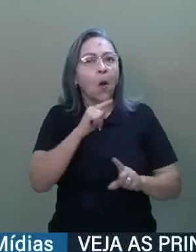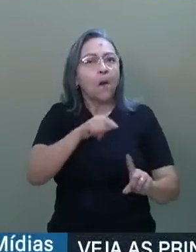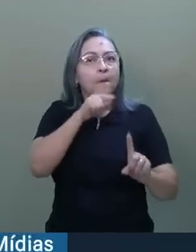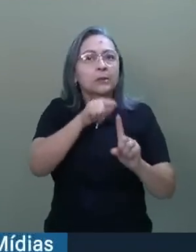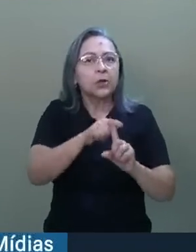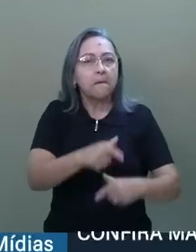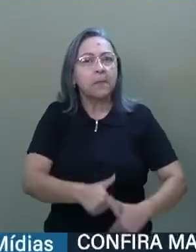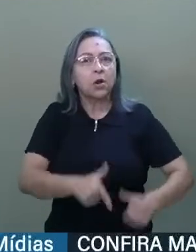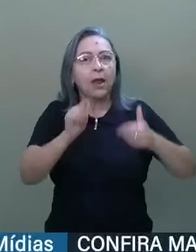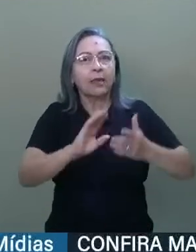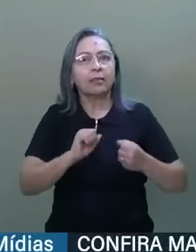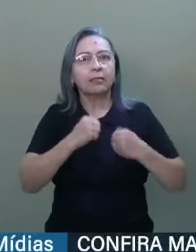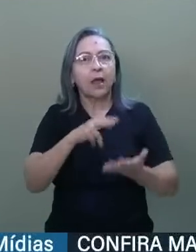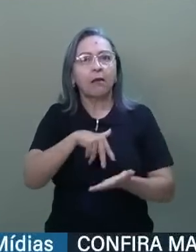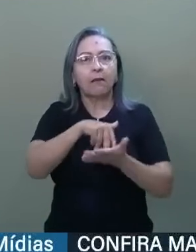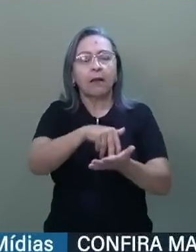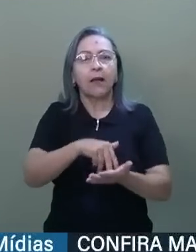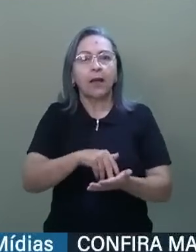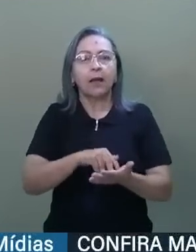voz e o espaço às mulheres brasileiras no parlamento.